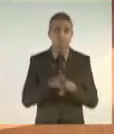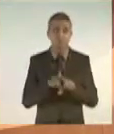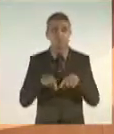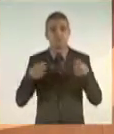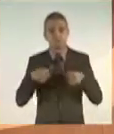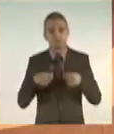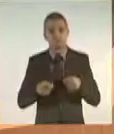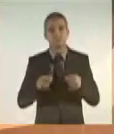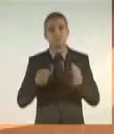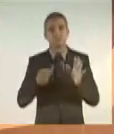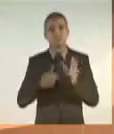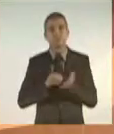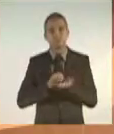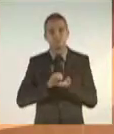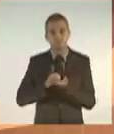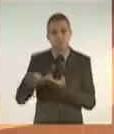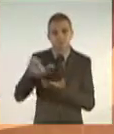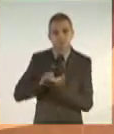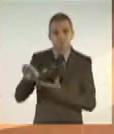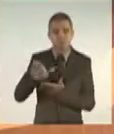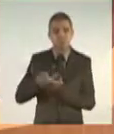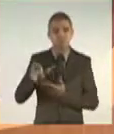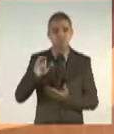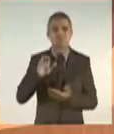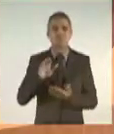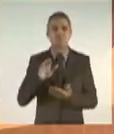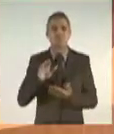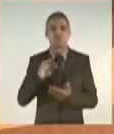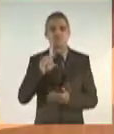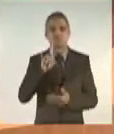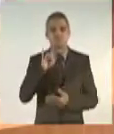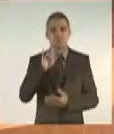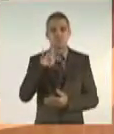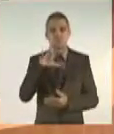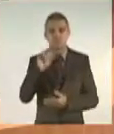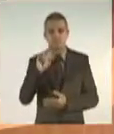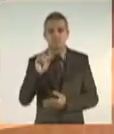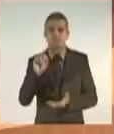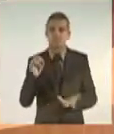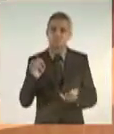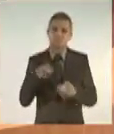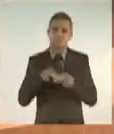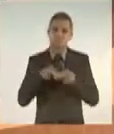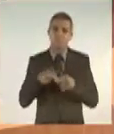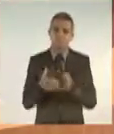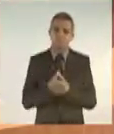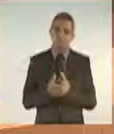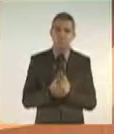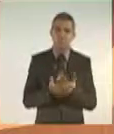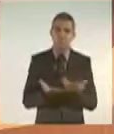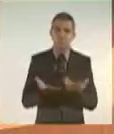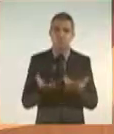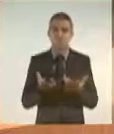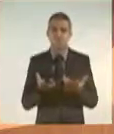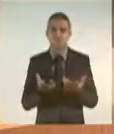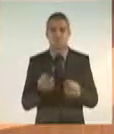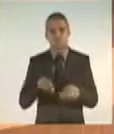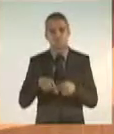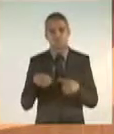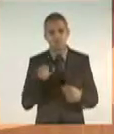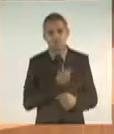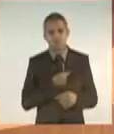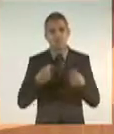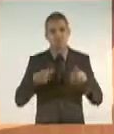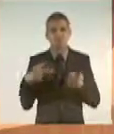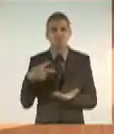publicada, a questão do leite, e não foi publicada. Então, eles não falam nada com nada, coisa com coisa, e a gente tem que ficar subindo,